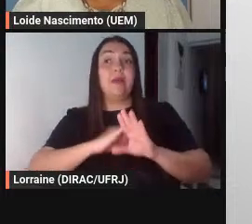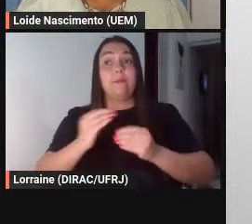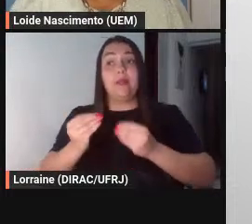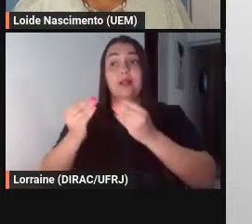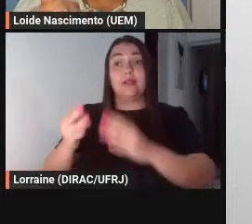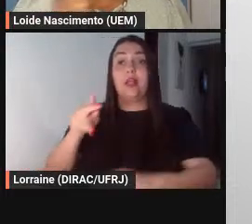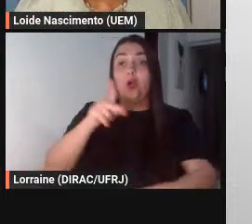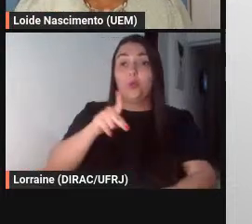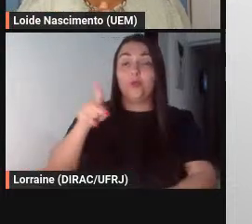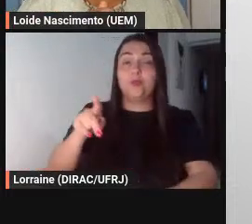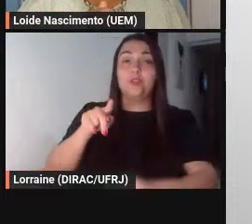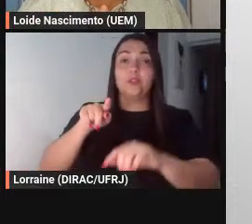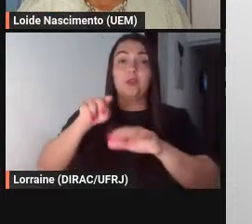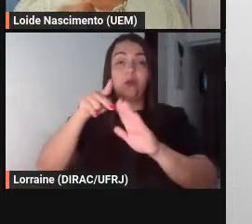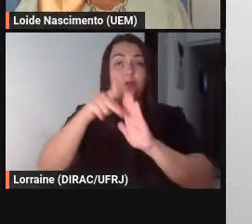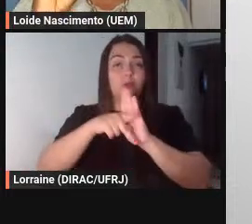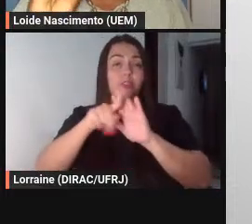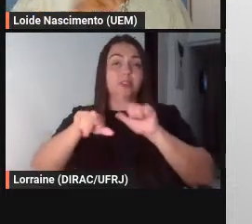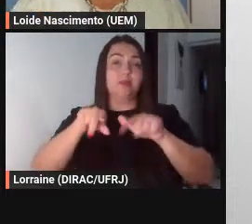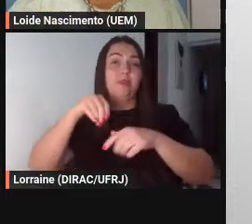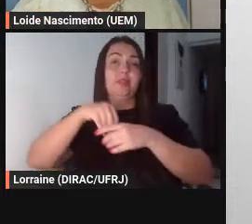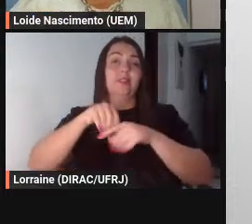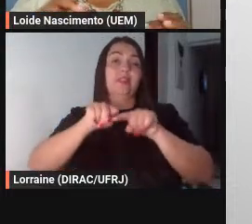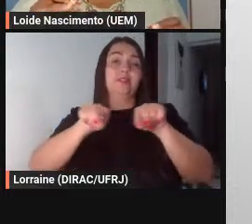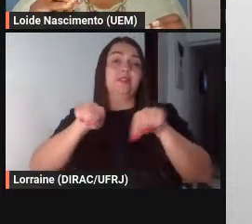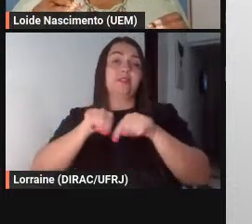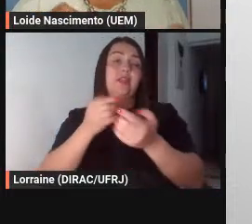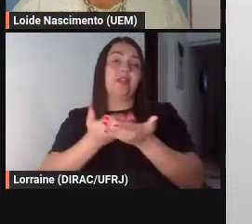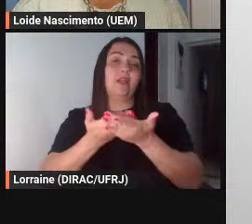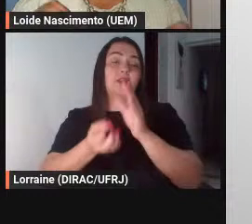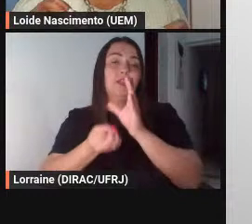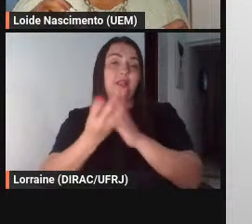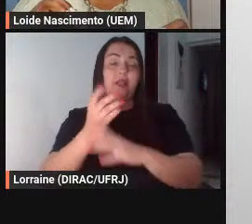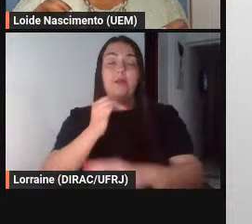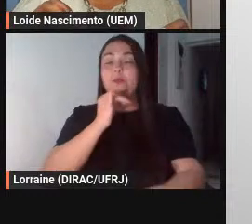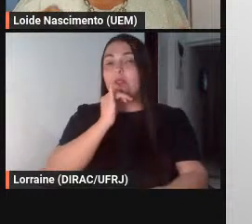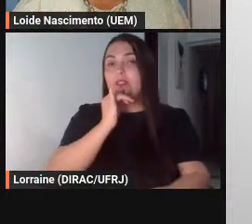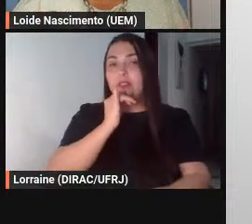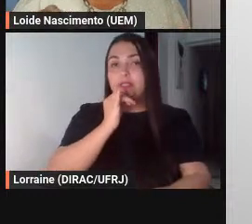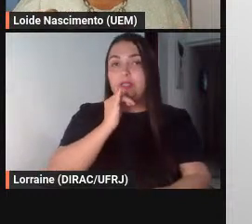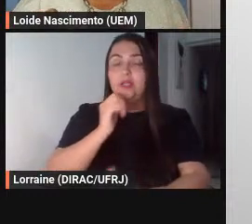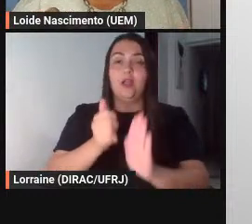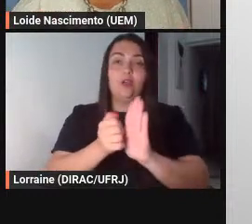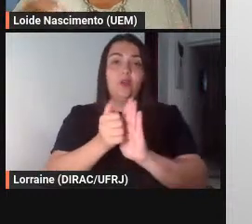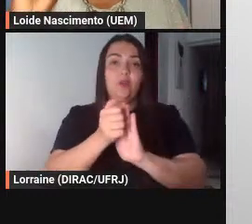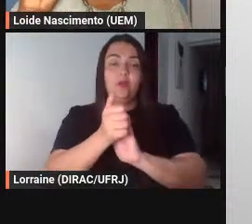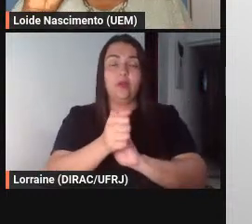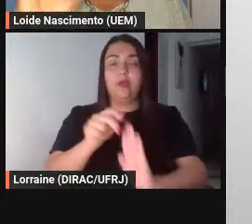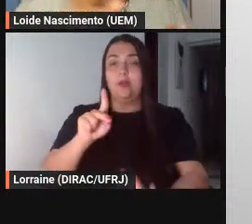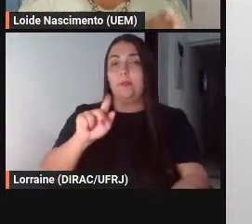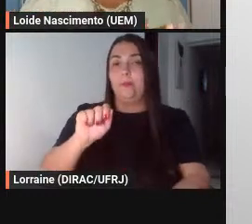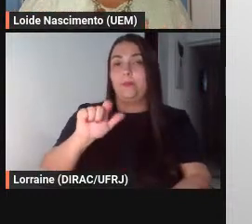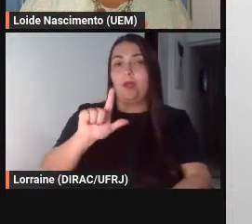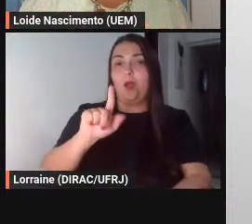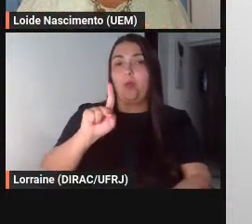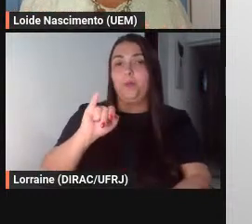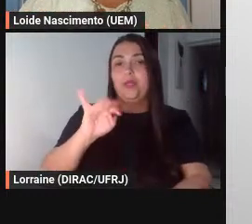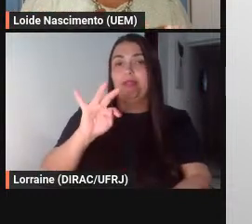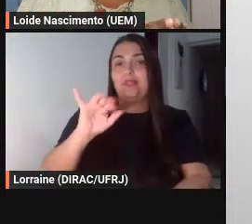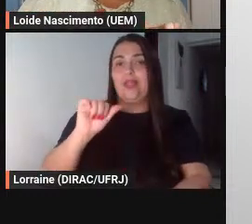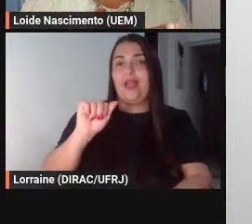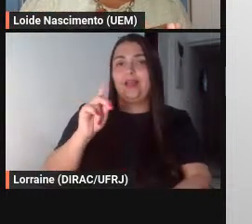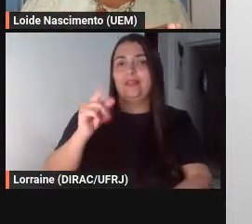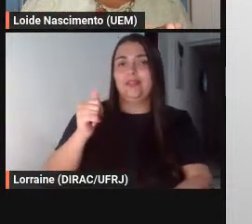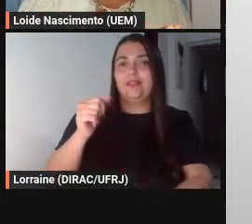projeto de trabalho na sala de aula por exemplo as fábulas palpitadas do do do